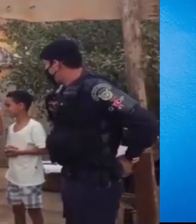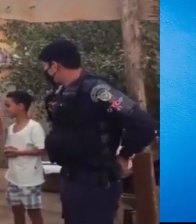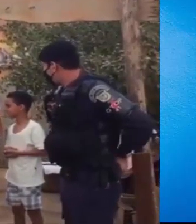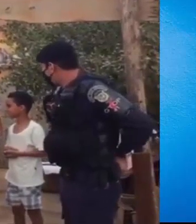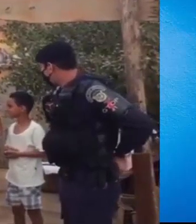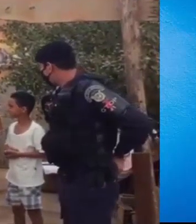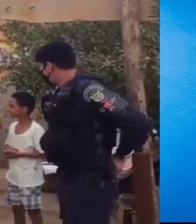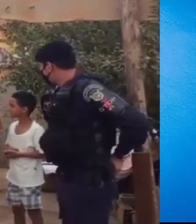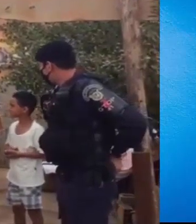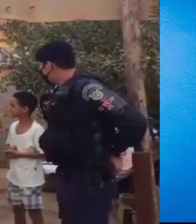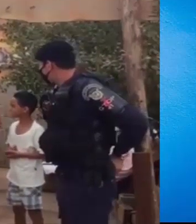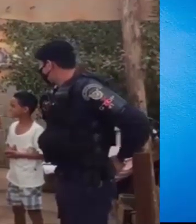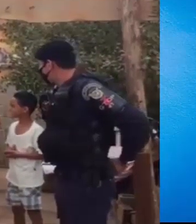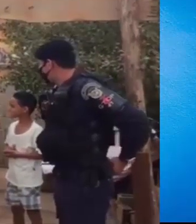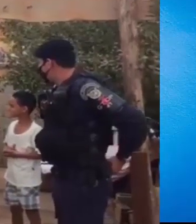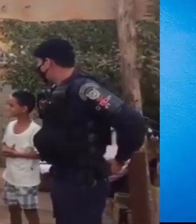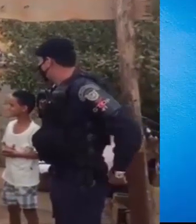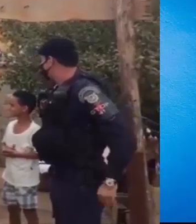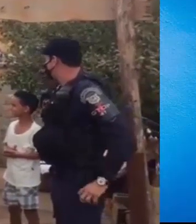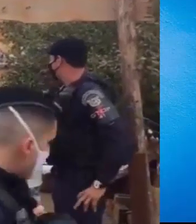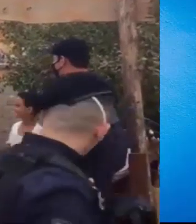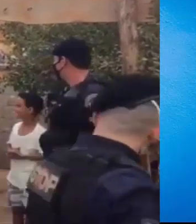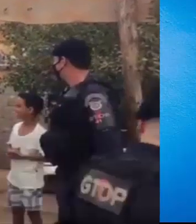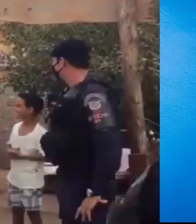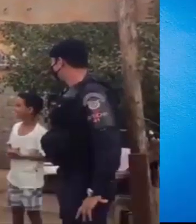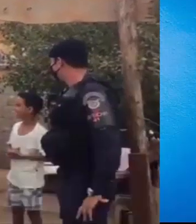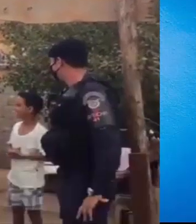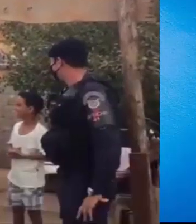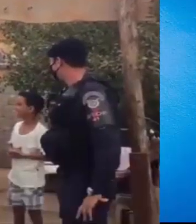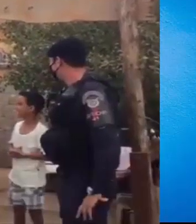mas é isso Será que agora pode ir? Oh my God